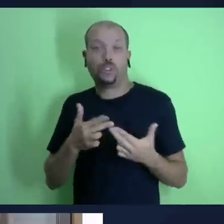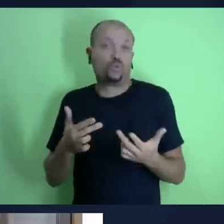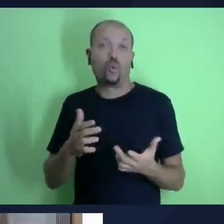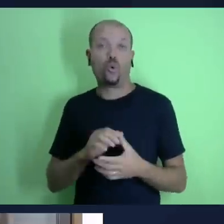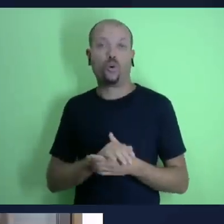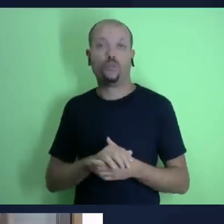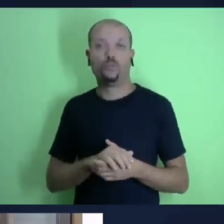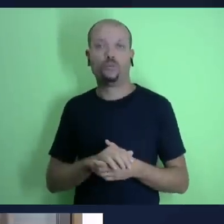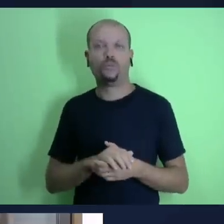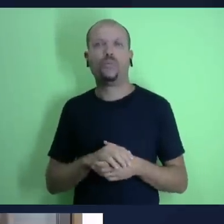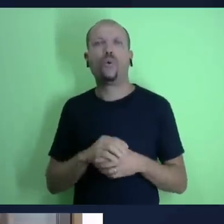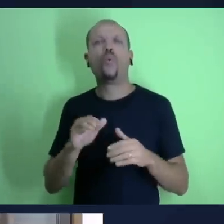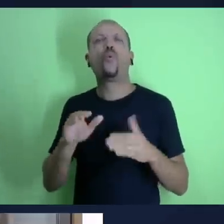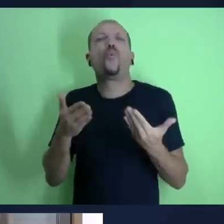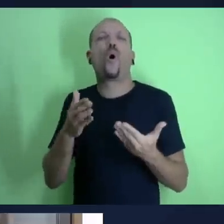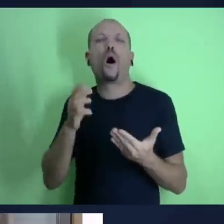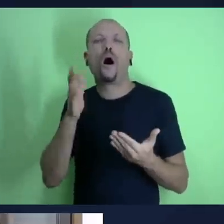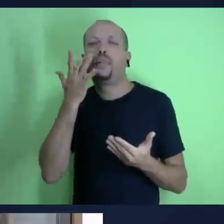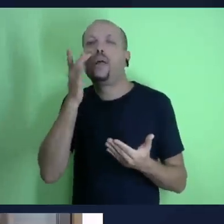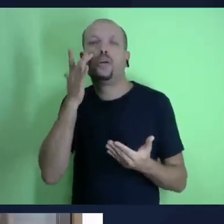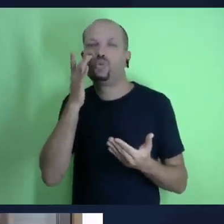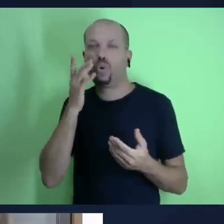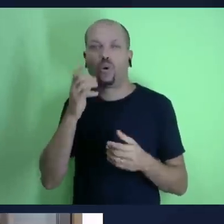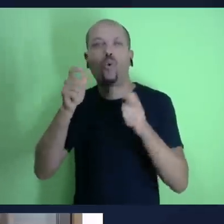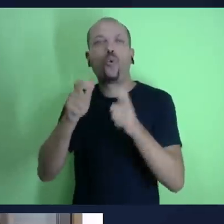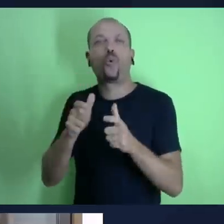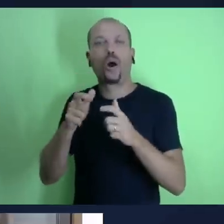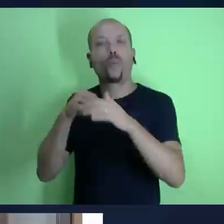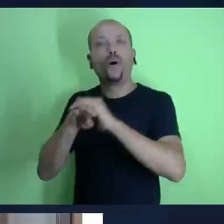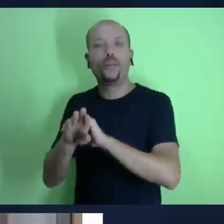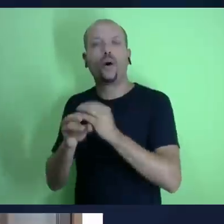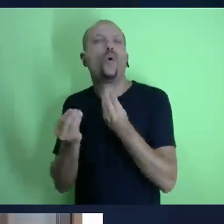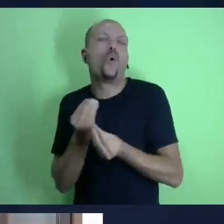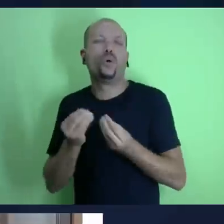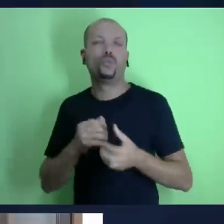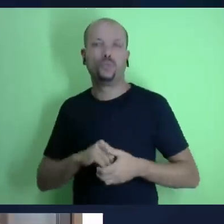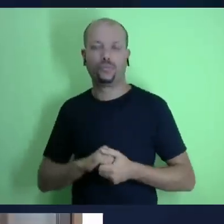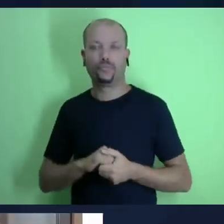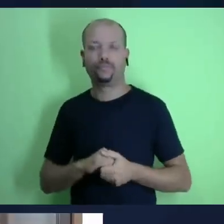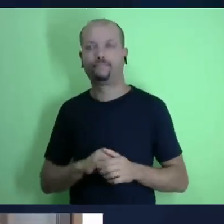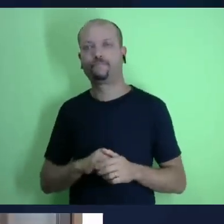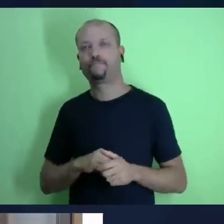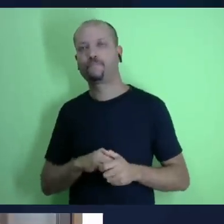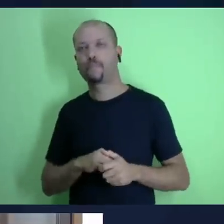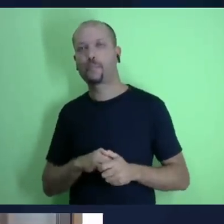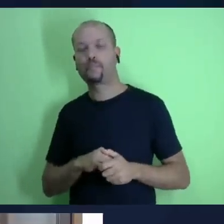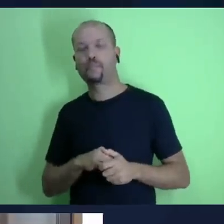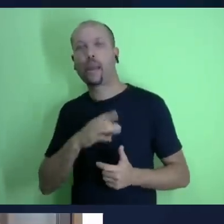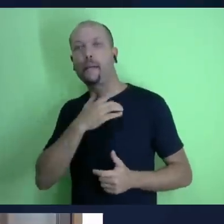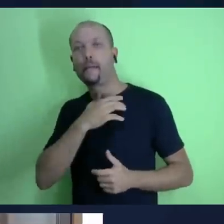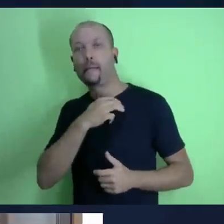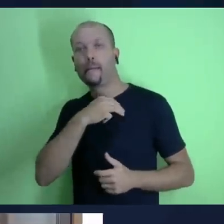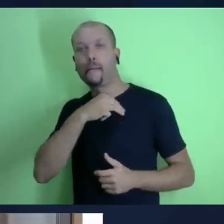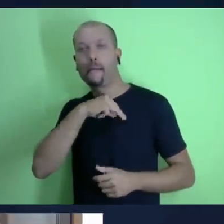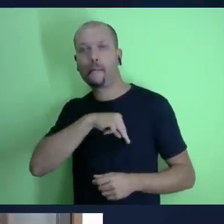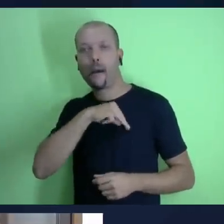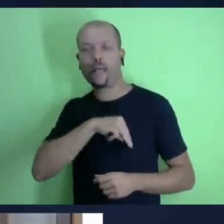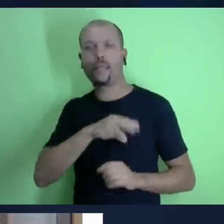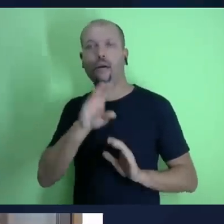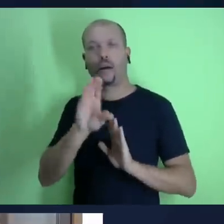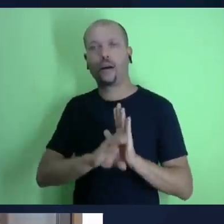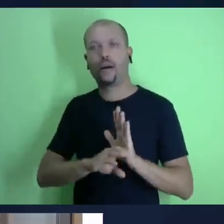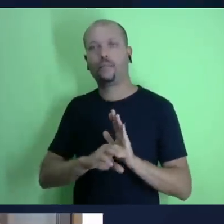Jesus ele dá uma orientação que às vezes a gente não não segue bem de perto